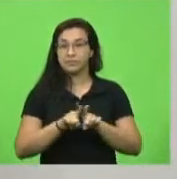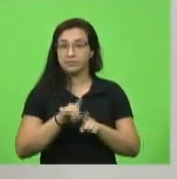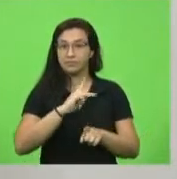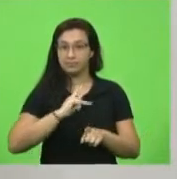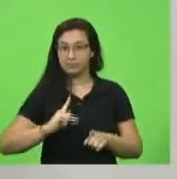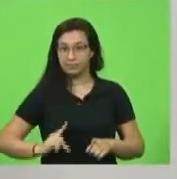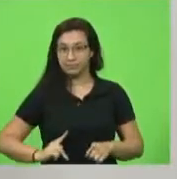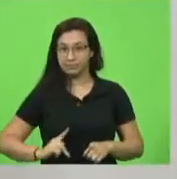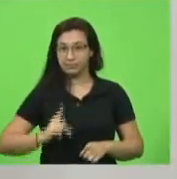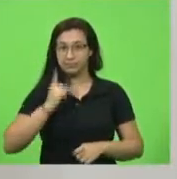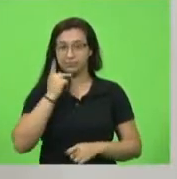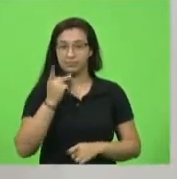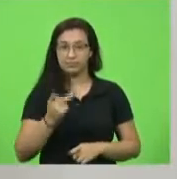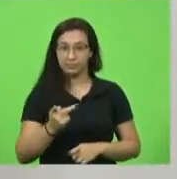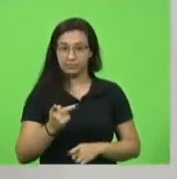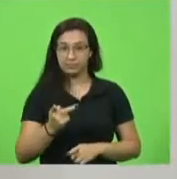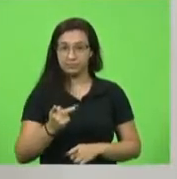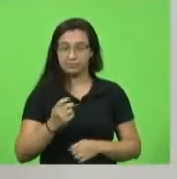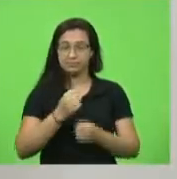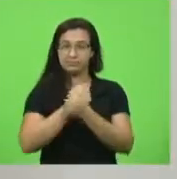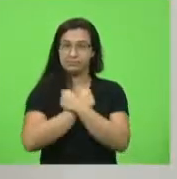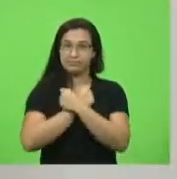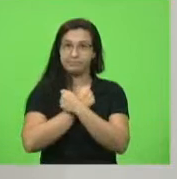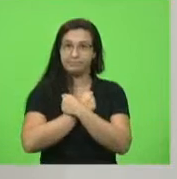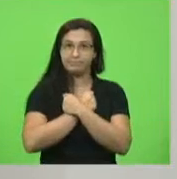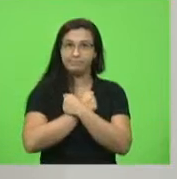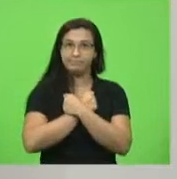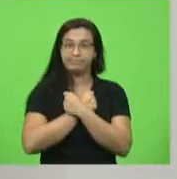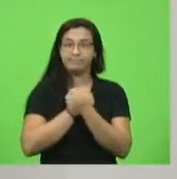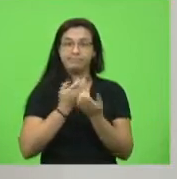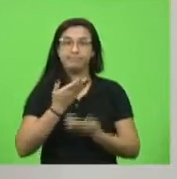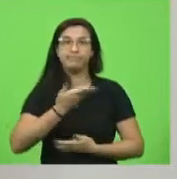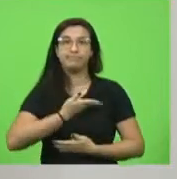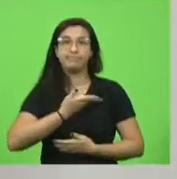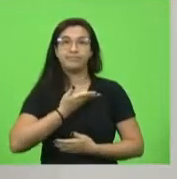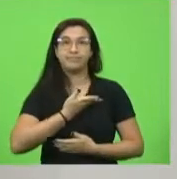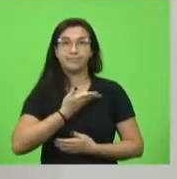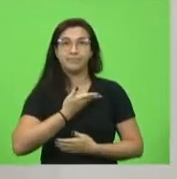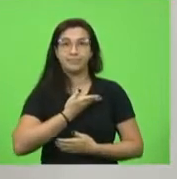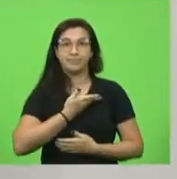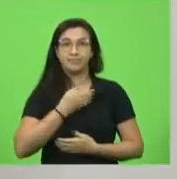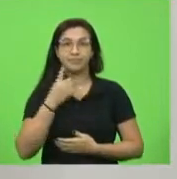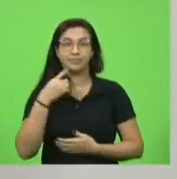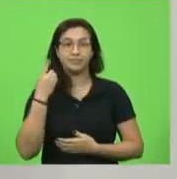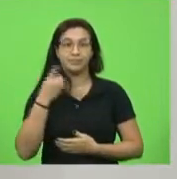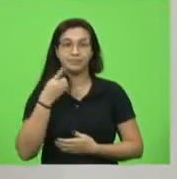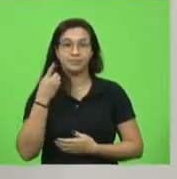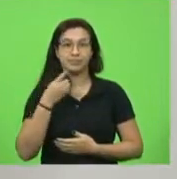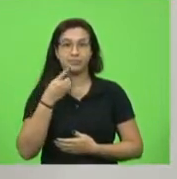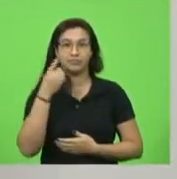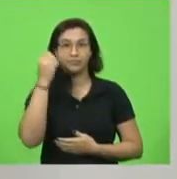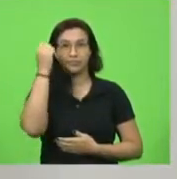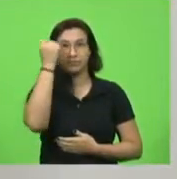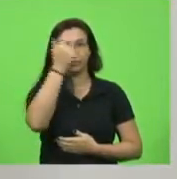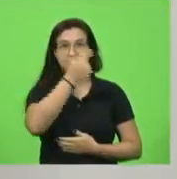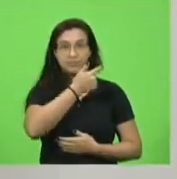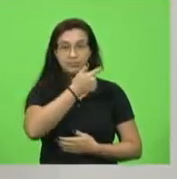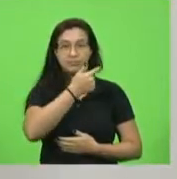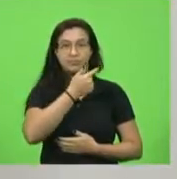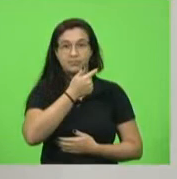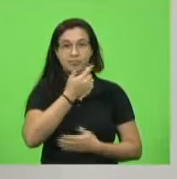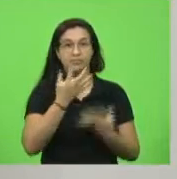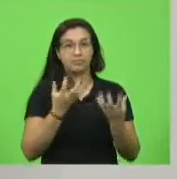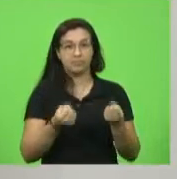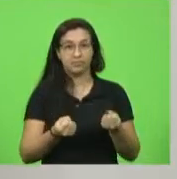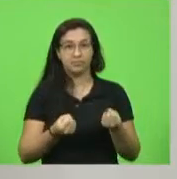saudar, deixar o meu manifesto, o meu abraço aos colegas, ao deputado Altair, que assumiu a Secretaria